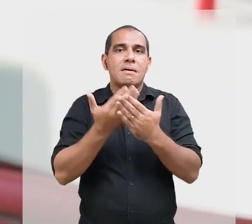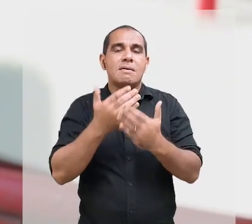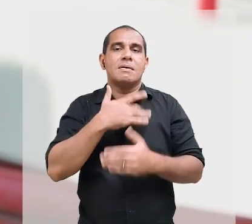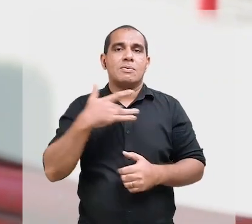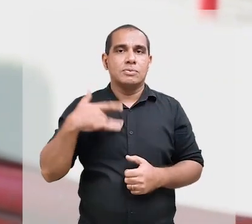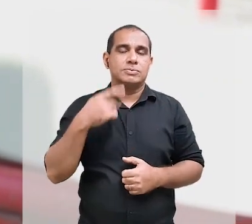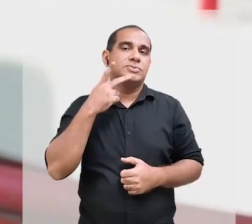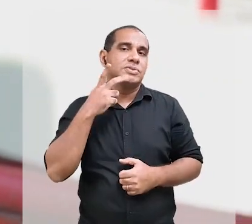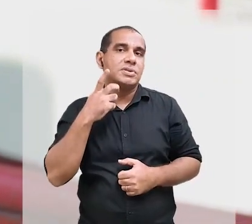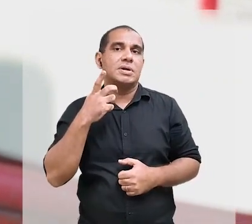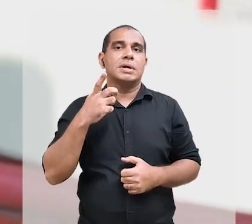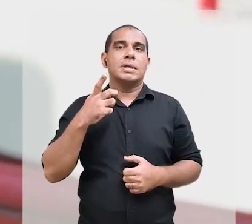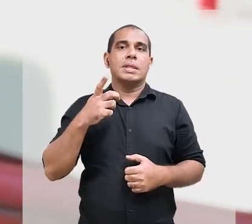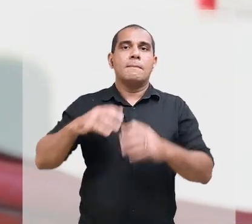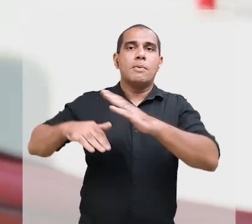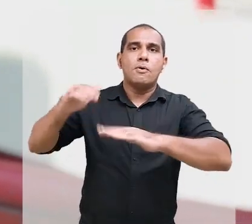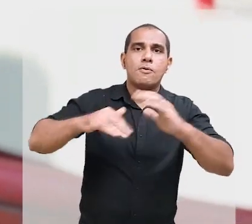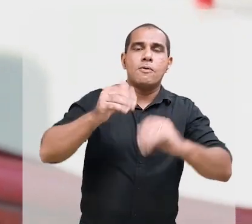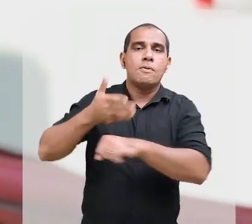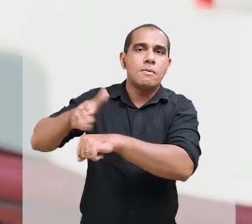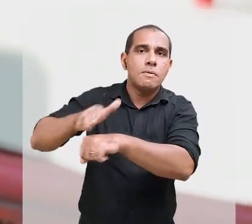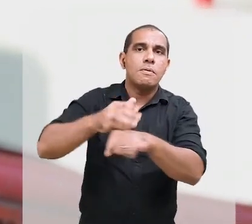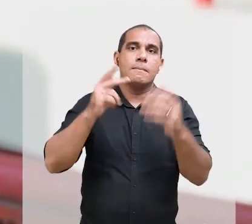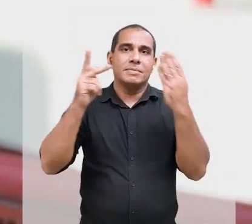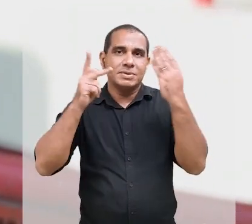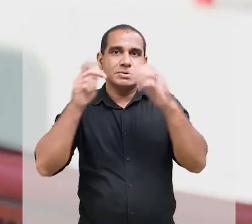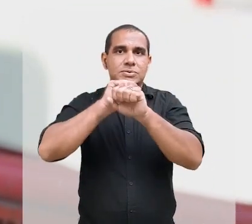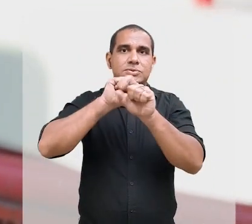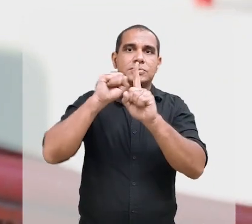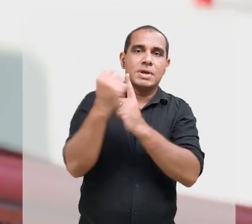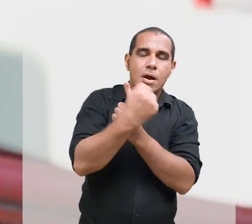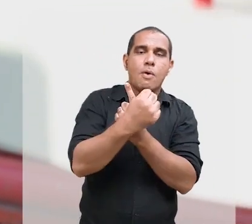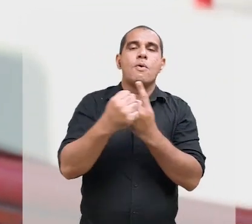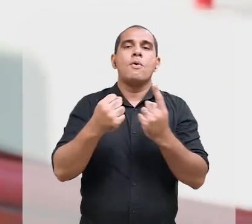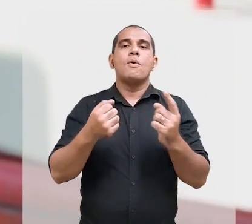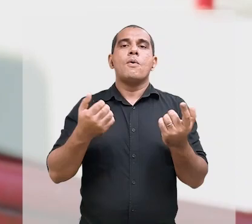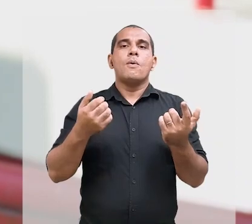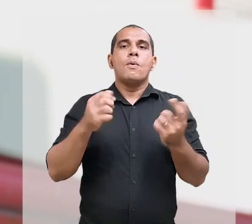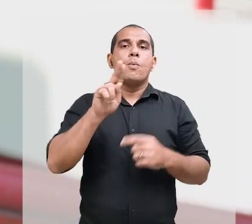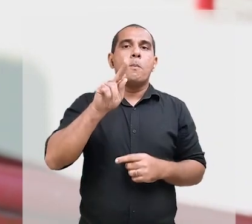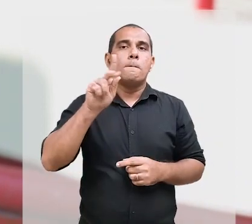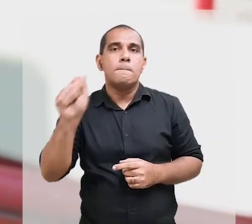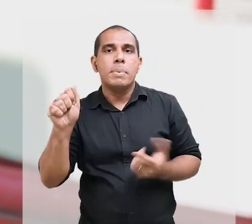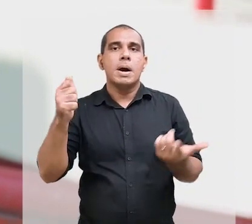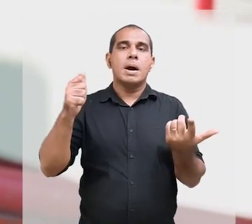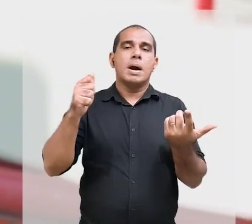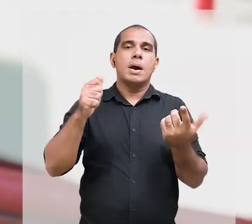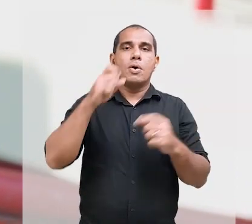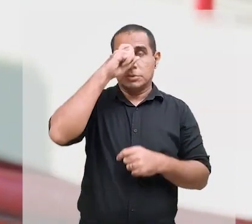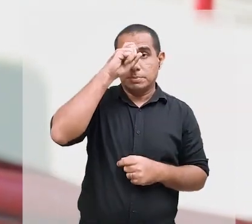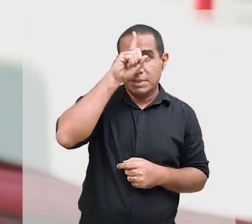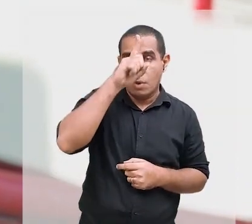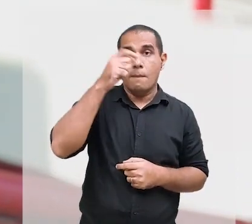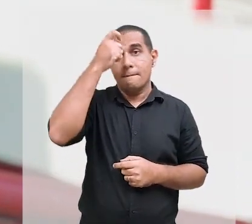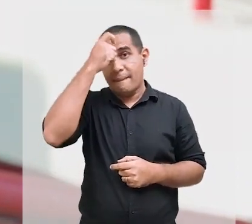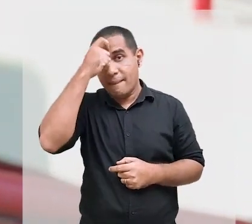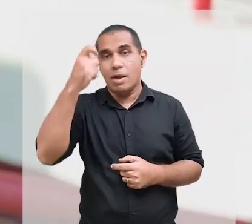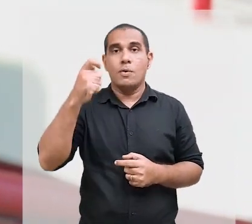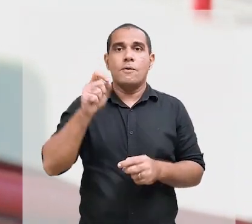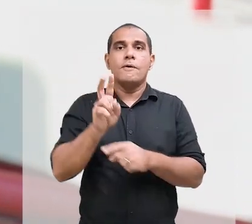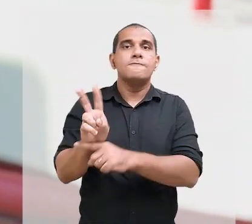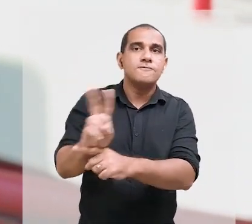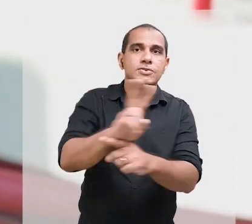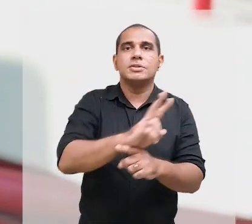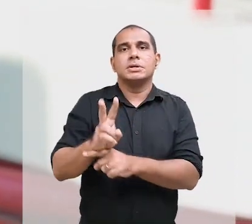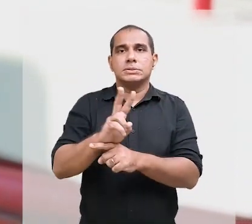Ceará, voltado a profissionais atuantes em centros de atenção psicossocial, unidades de atenção básica e hospitais mentais e de